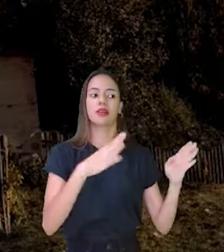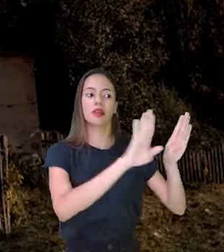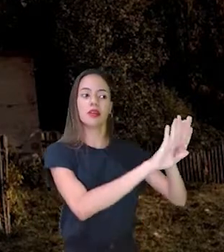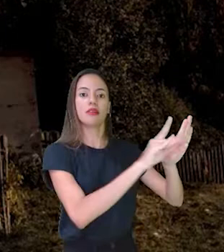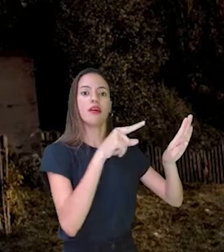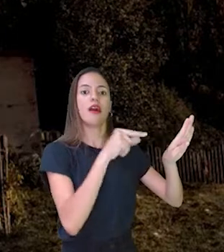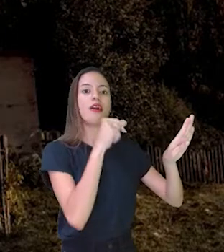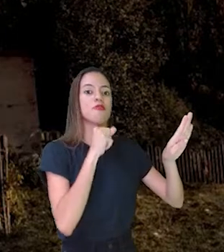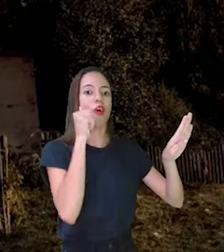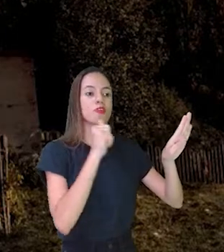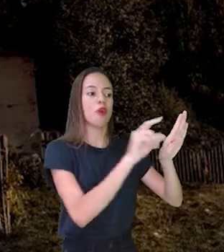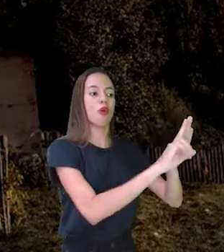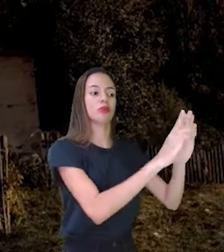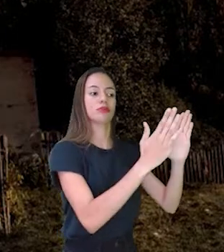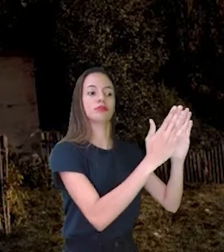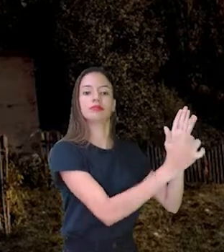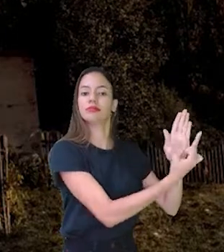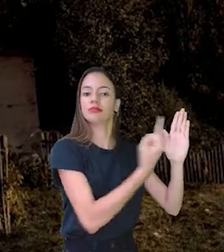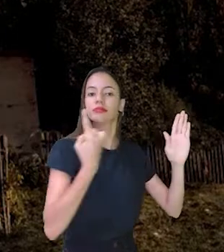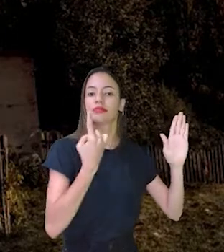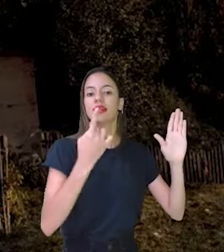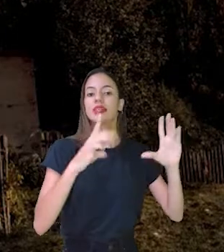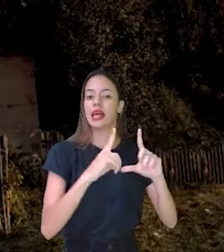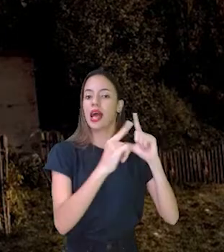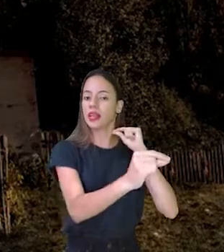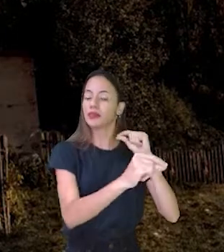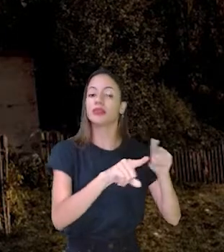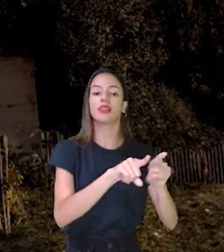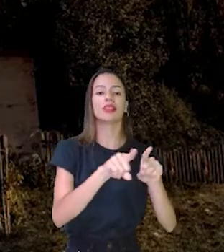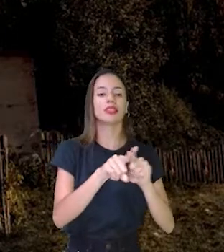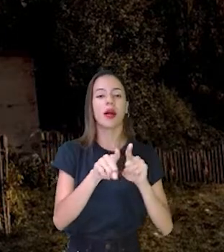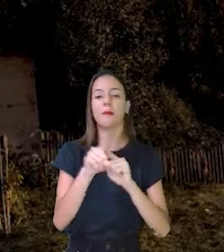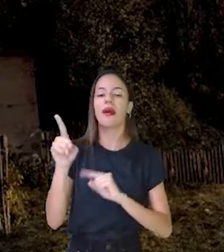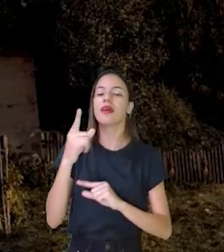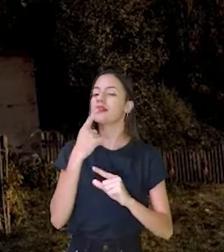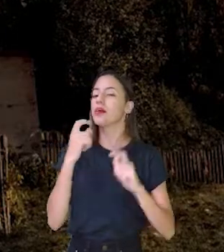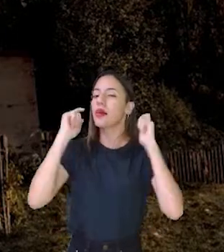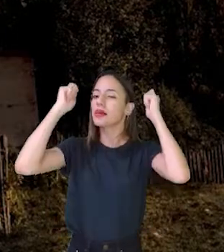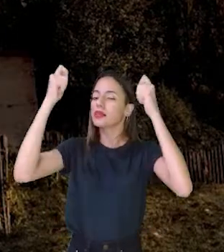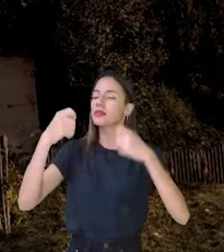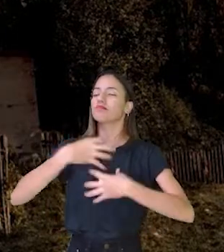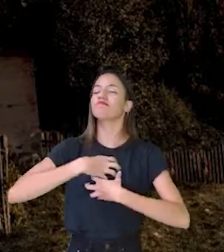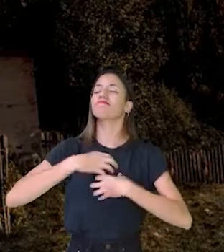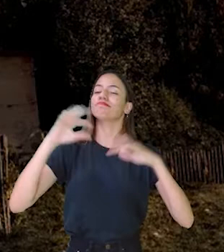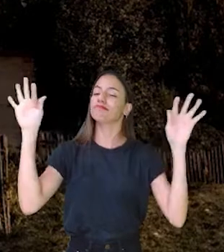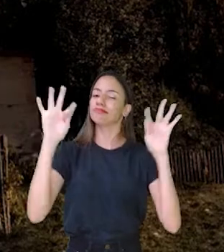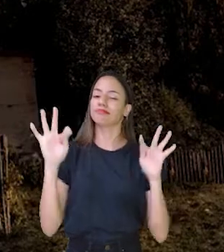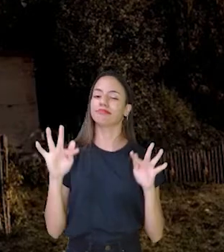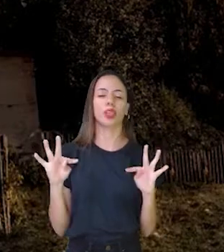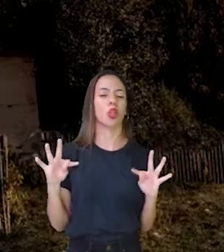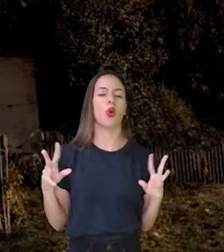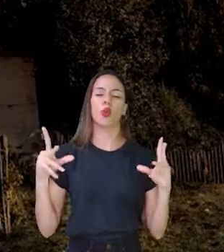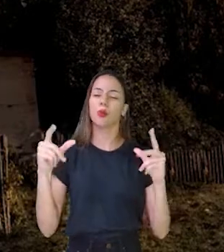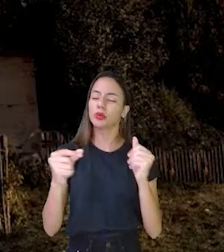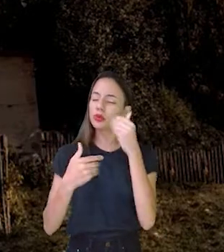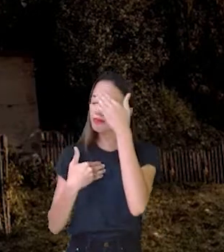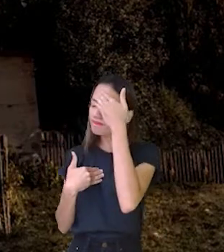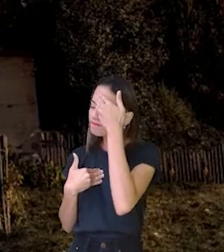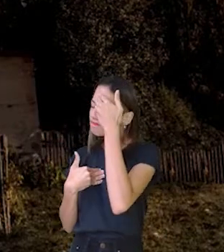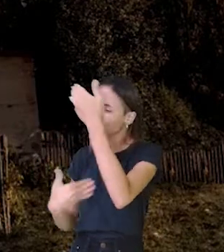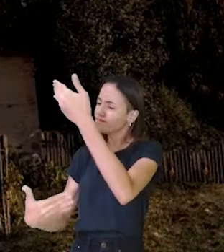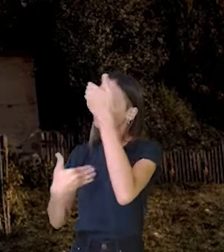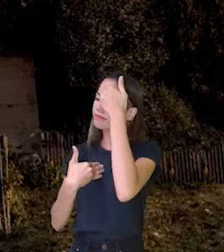A chapéuzinho Ficou Muito feliz Todo mundo Ficou Ó Satisfeito E agradecido